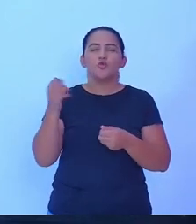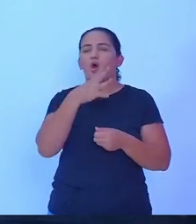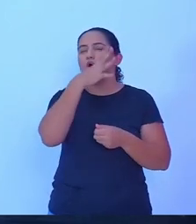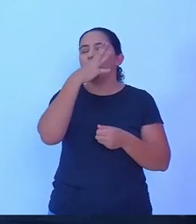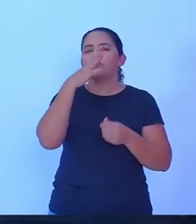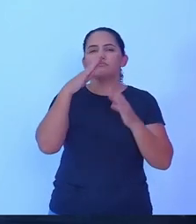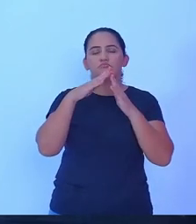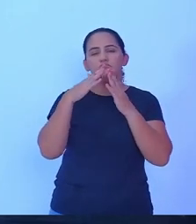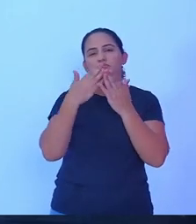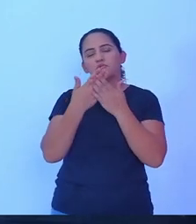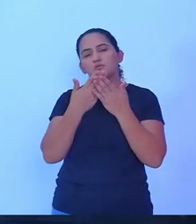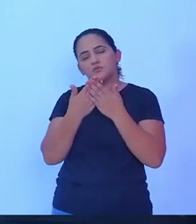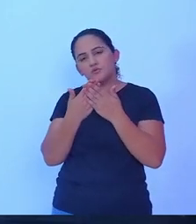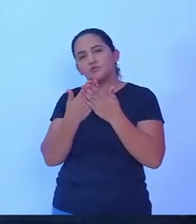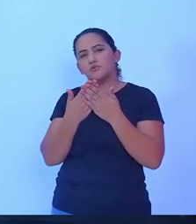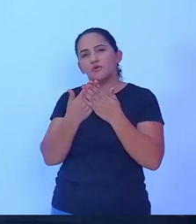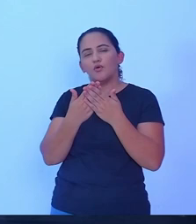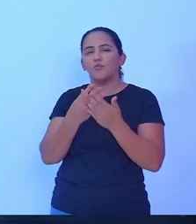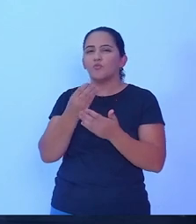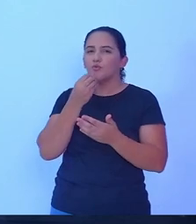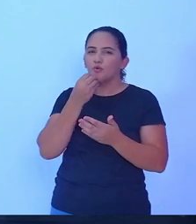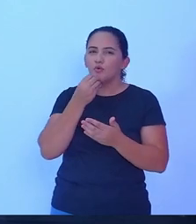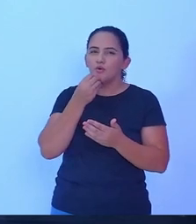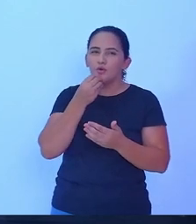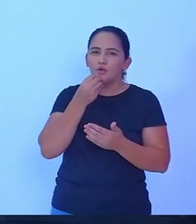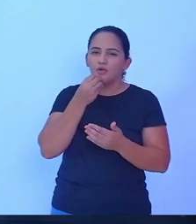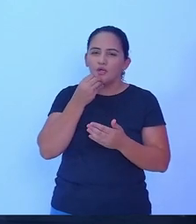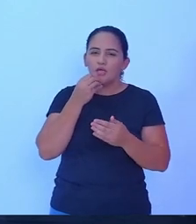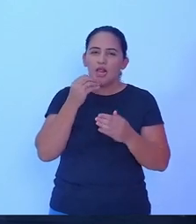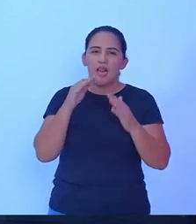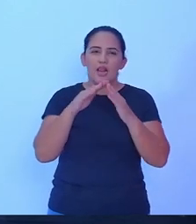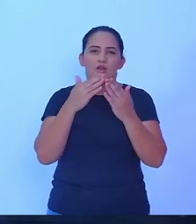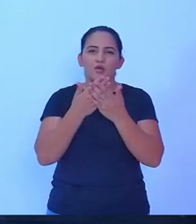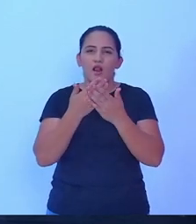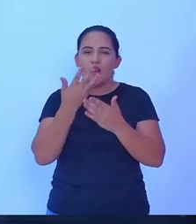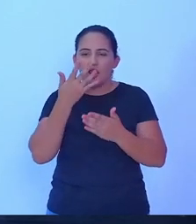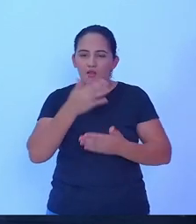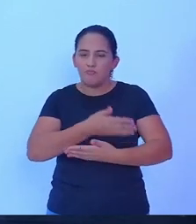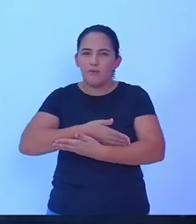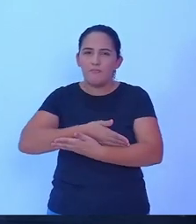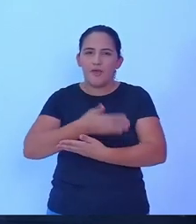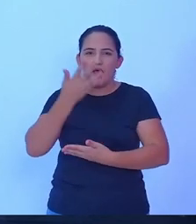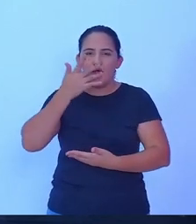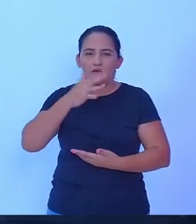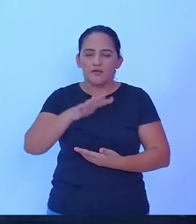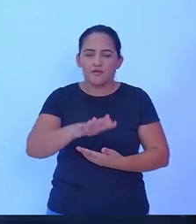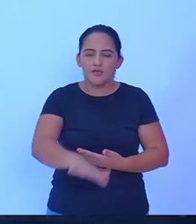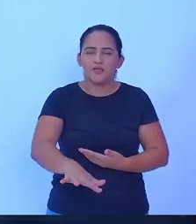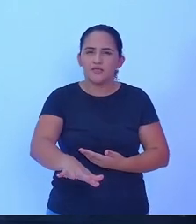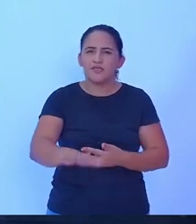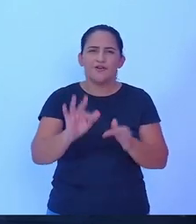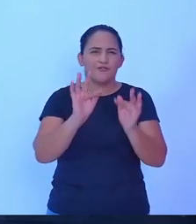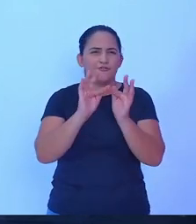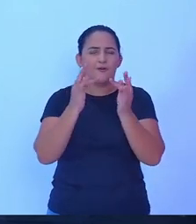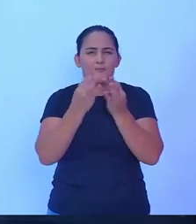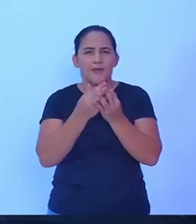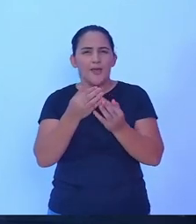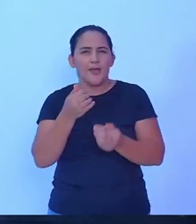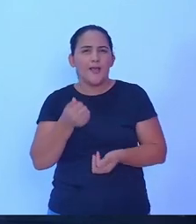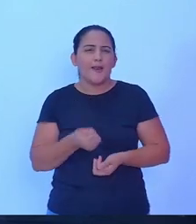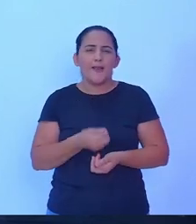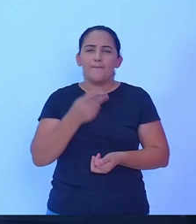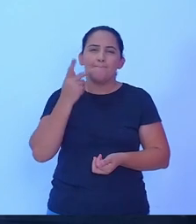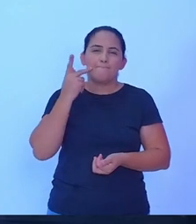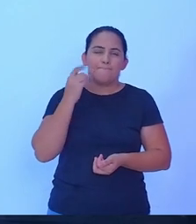de termos creches de tempo integral para que as nossas famílias, nossos pais, mães, possam